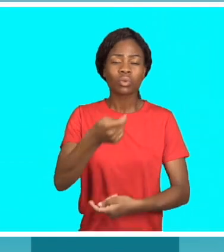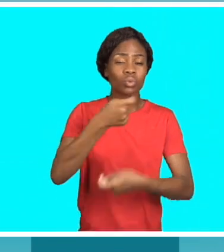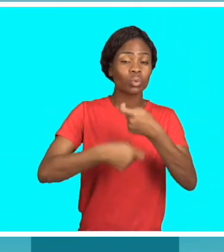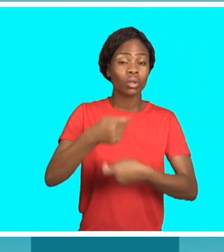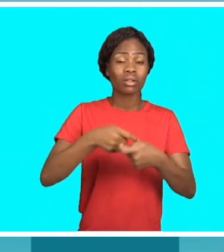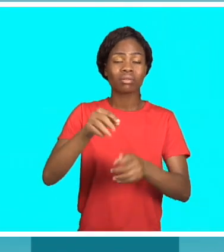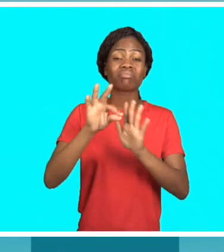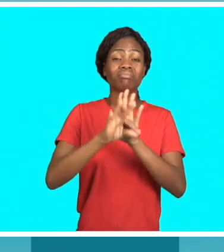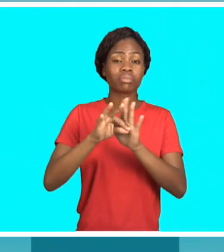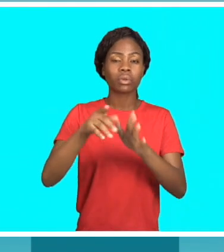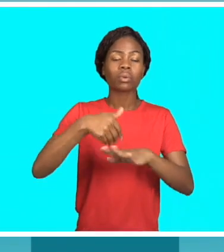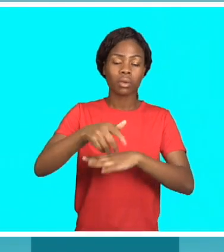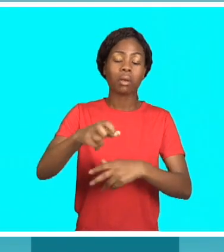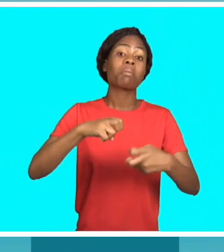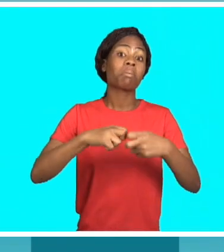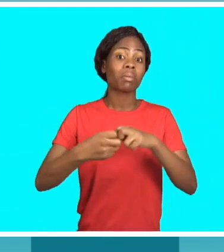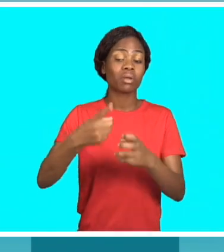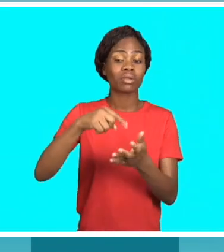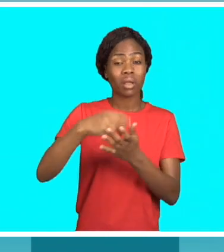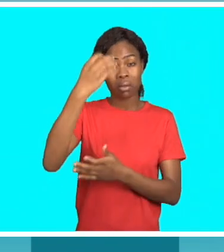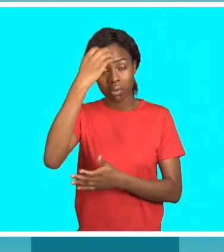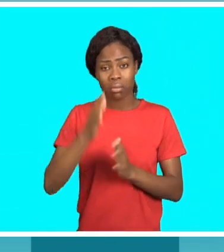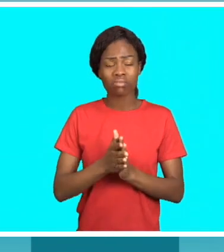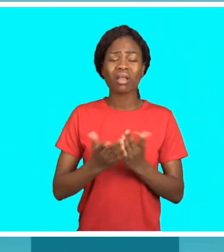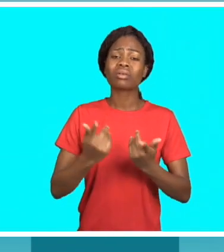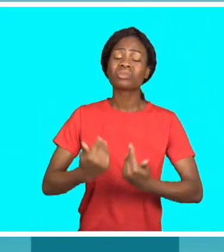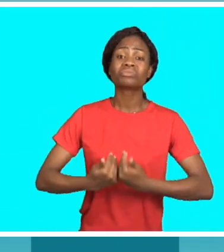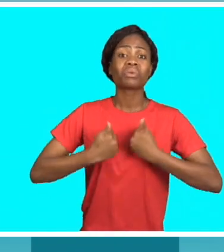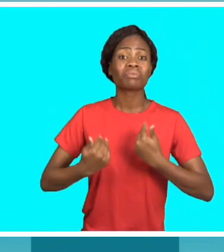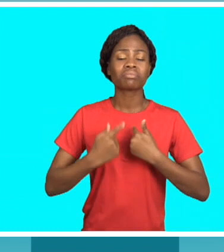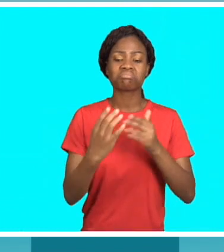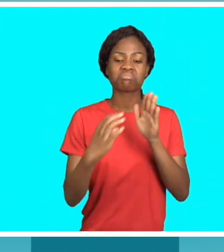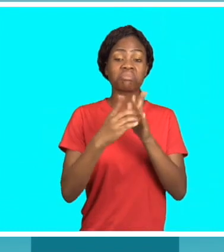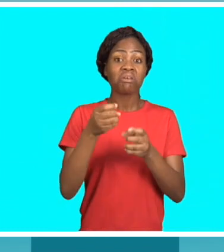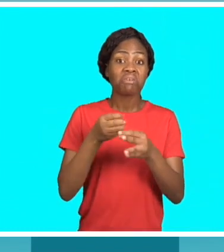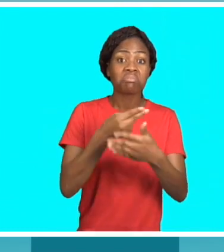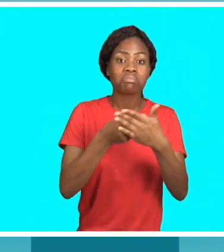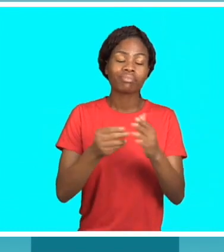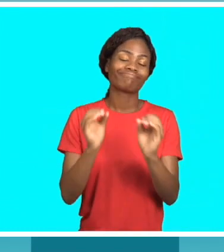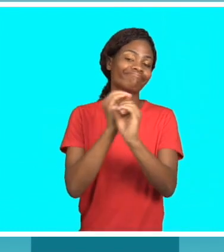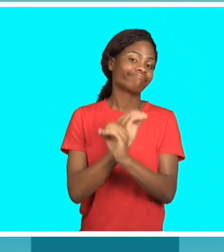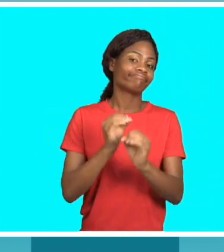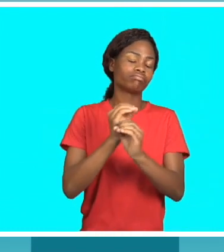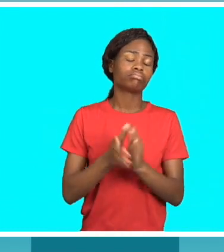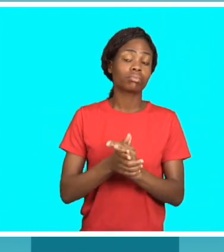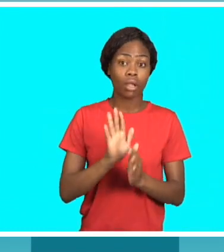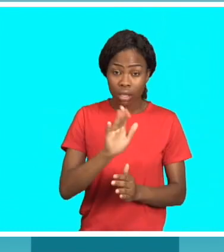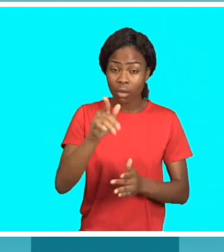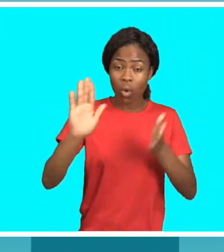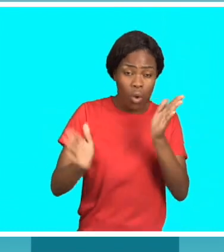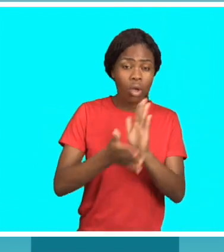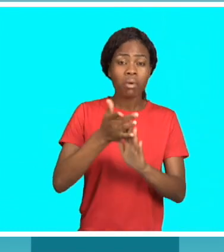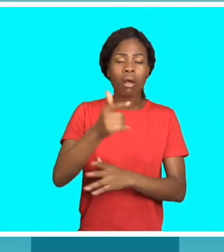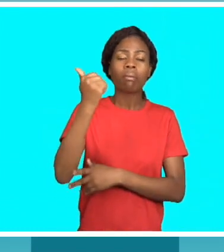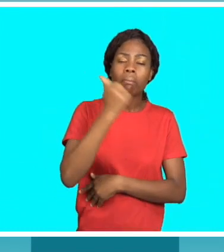A venda e o consumo de drogas continuam a ser um problema na cidade de Maputo. O jovem na imagem, que preferiu falar na